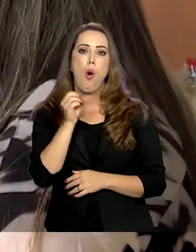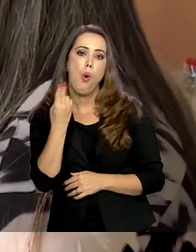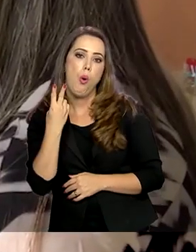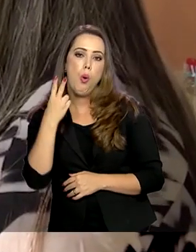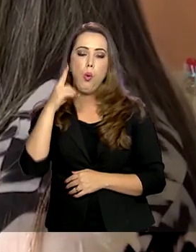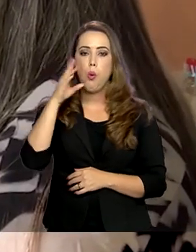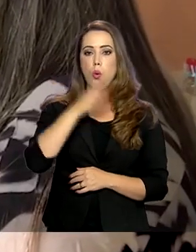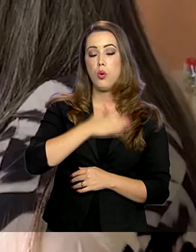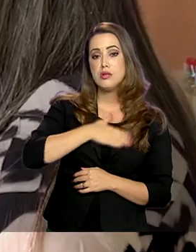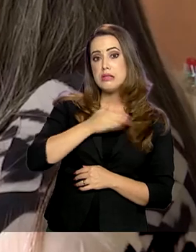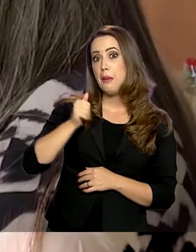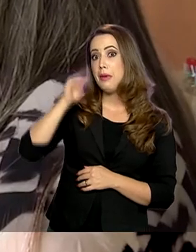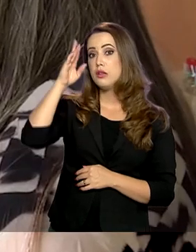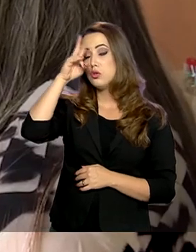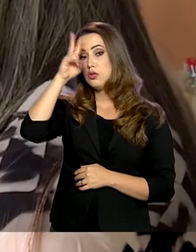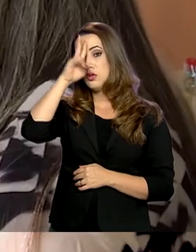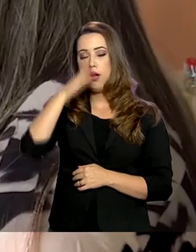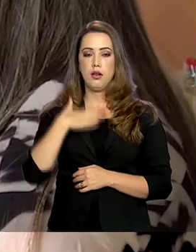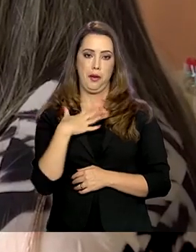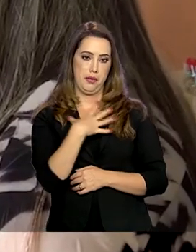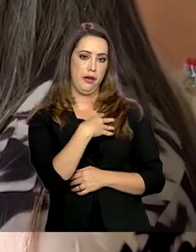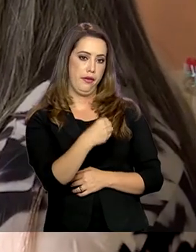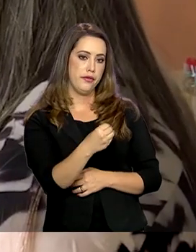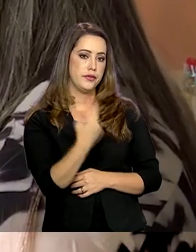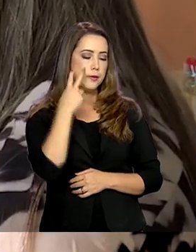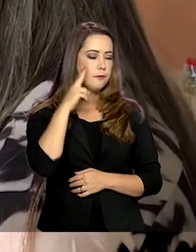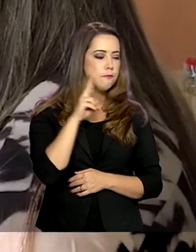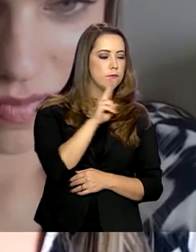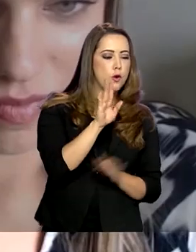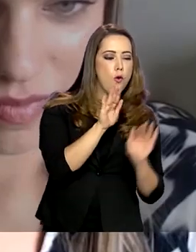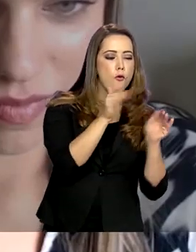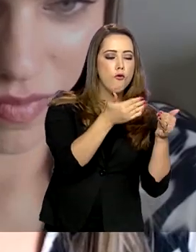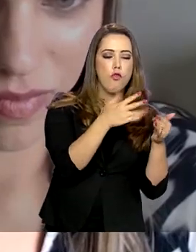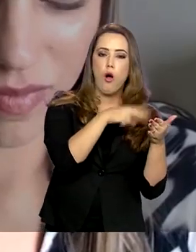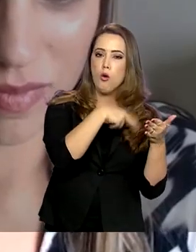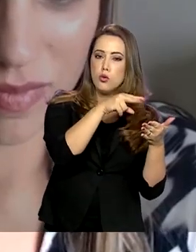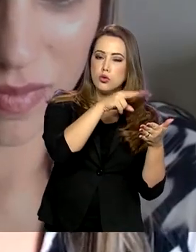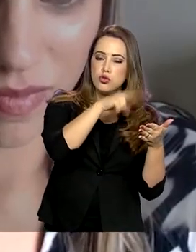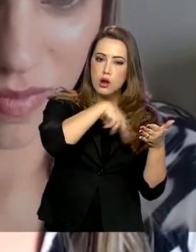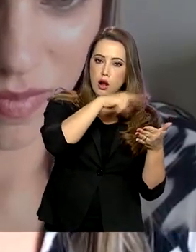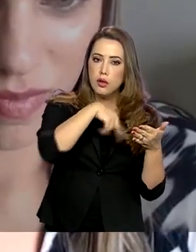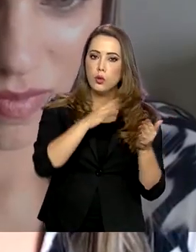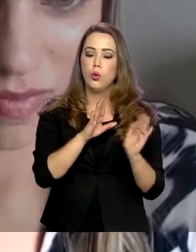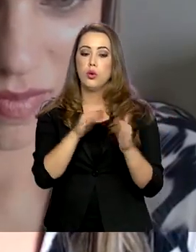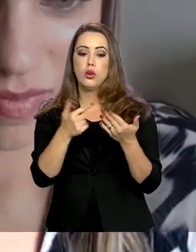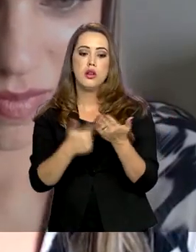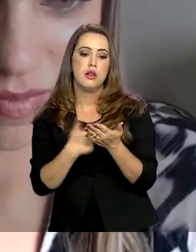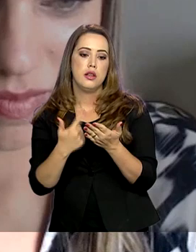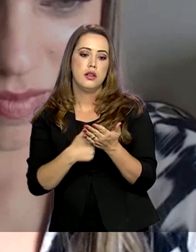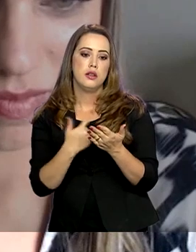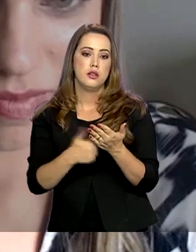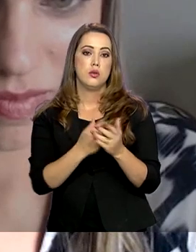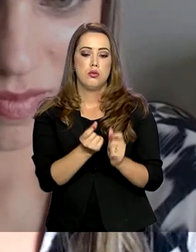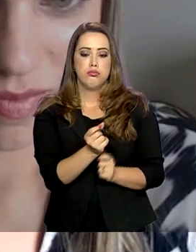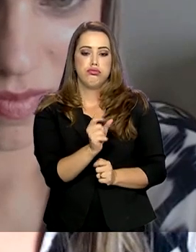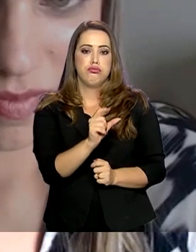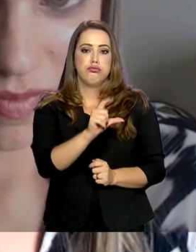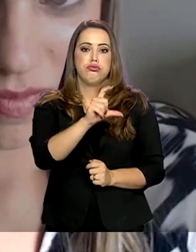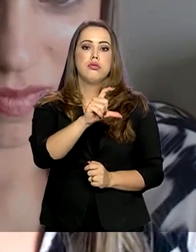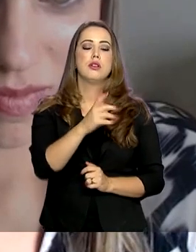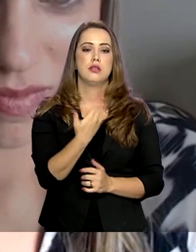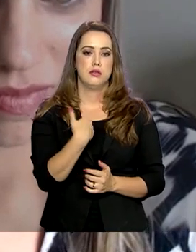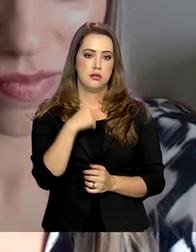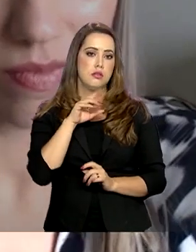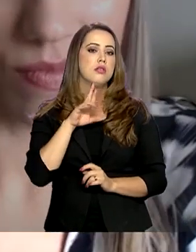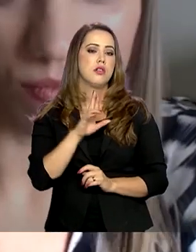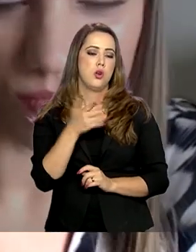cada criança funciona. A minha filha foi descobrindo qual era o nicho de leitura dela, quais eram os livros. Hoje ela lê um livro grande, se tiver que ler Harry